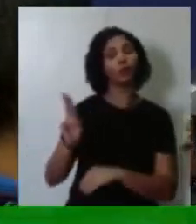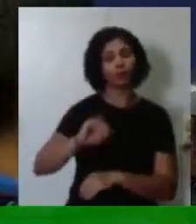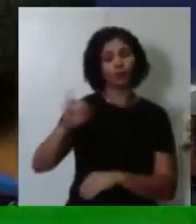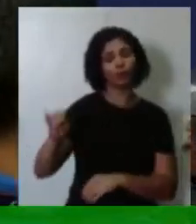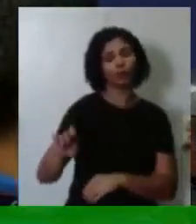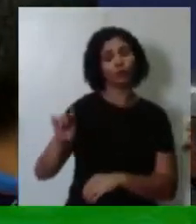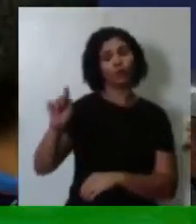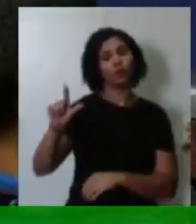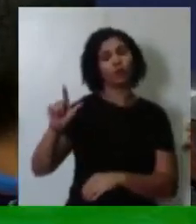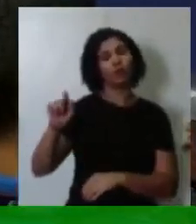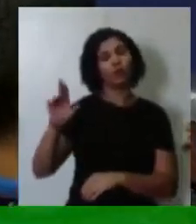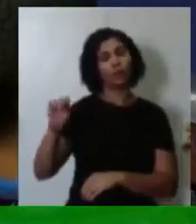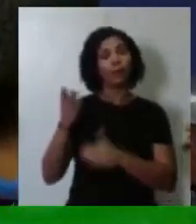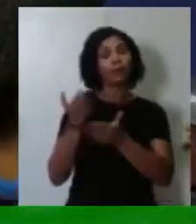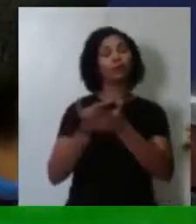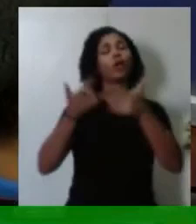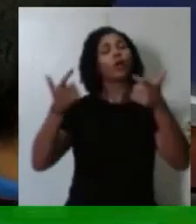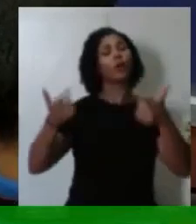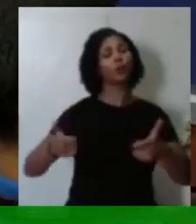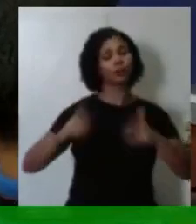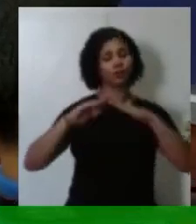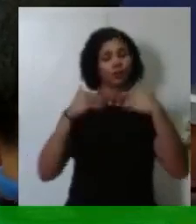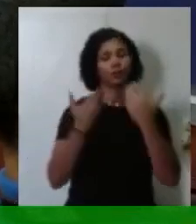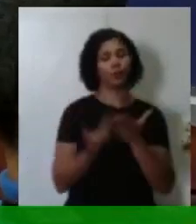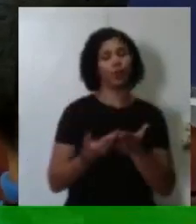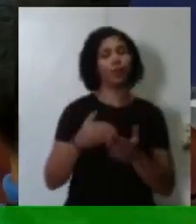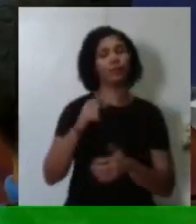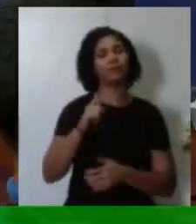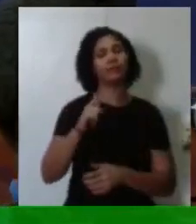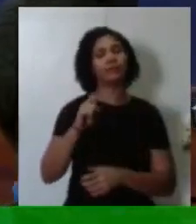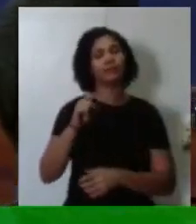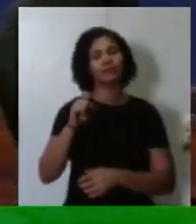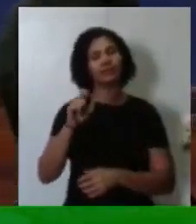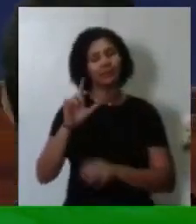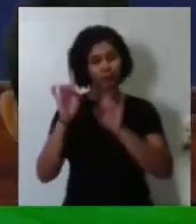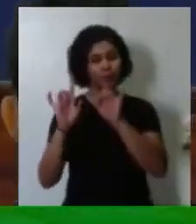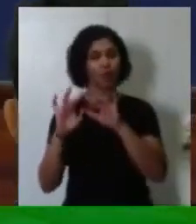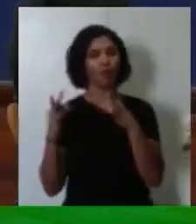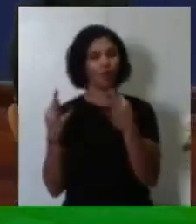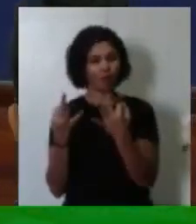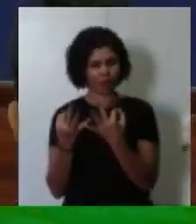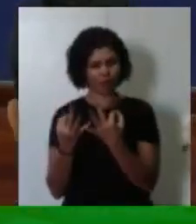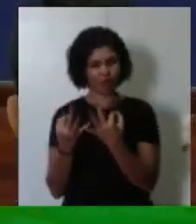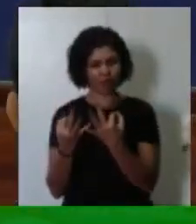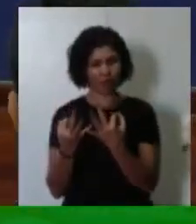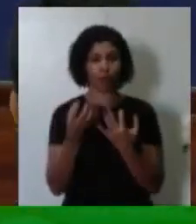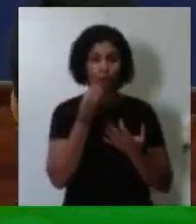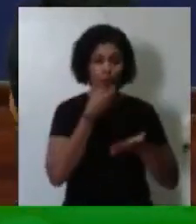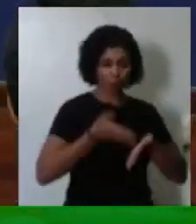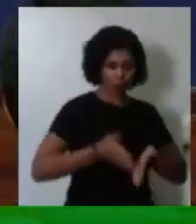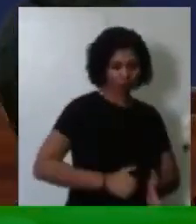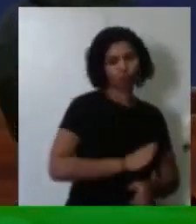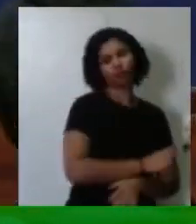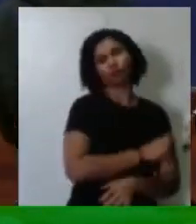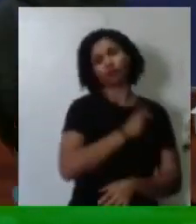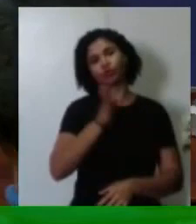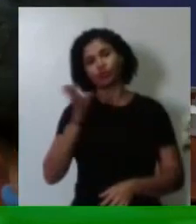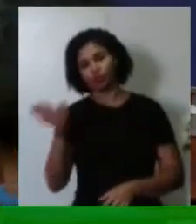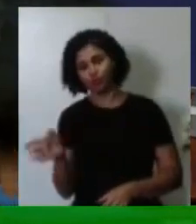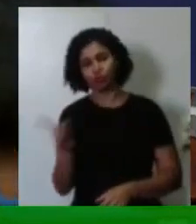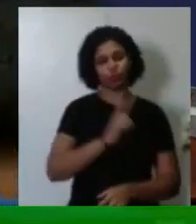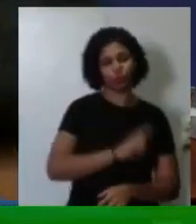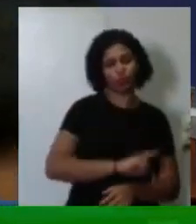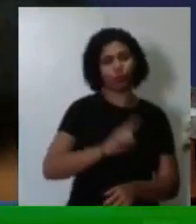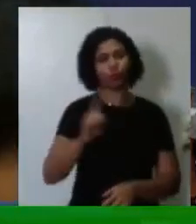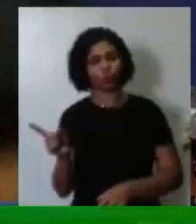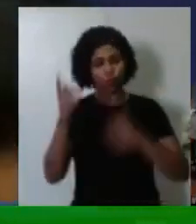para estudar no Sagrada Família, ali no Prado. Então, chegava no Bom Parto, saia da Levada, chegava no Bom Parto,